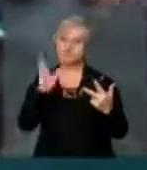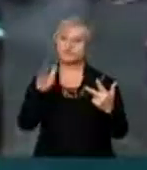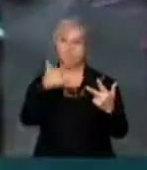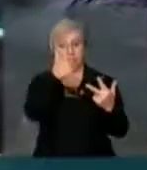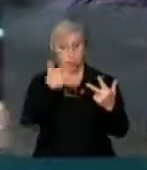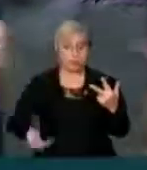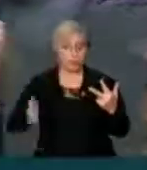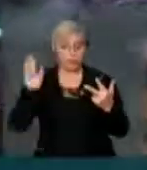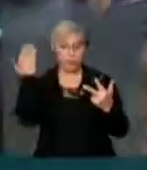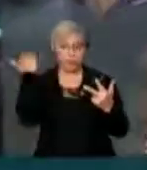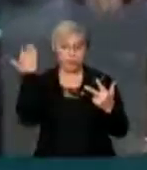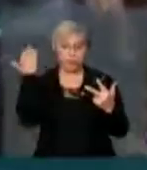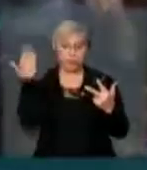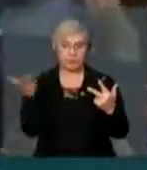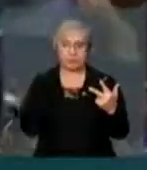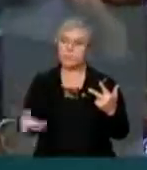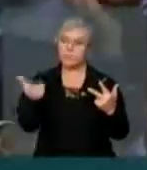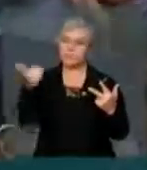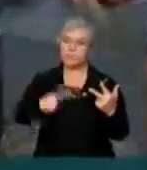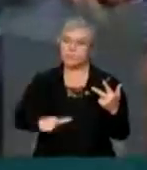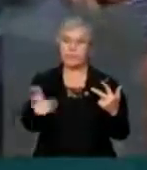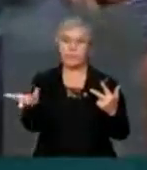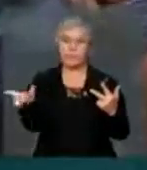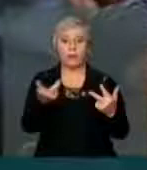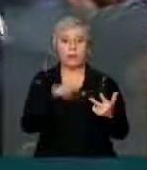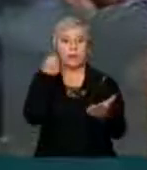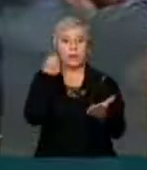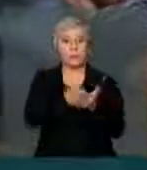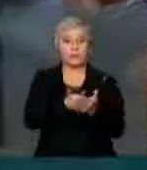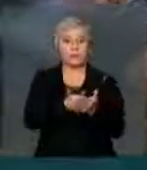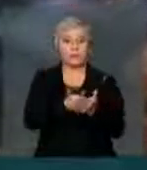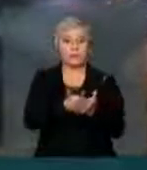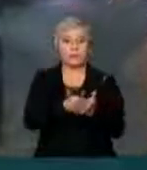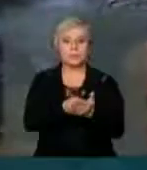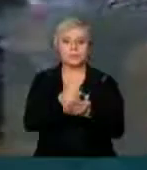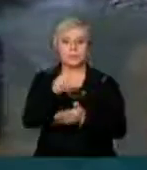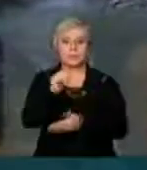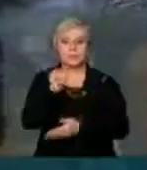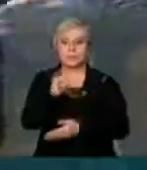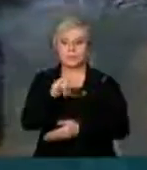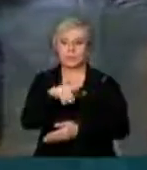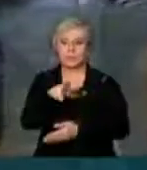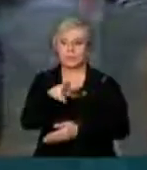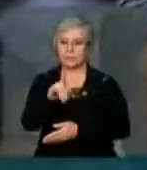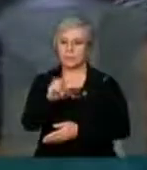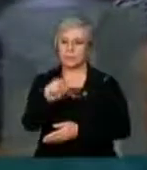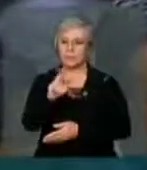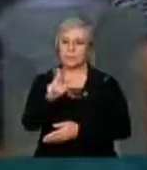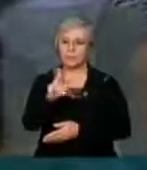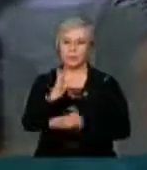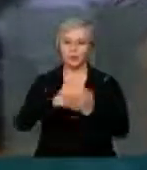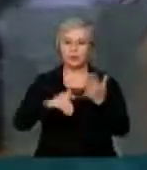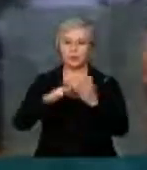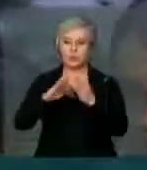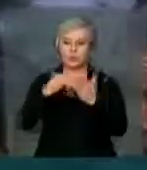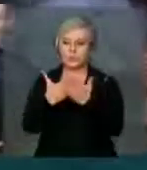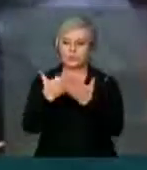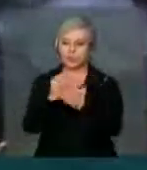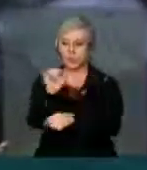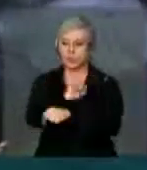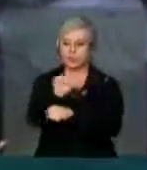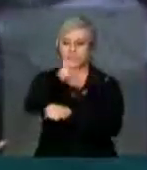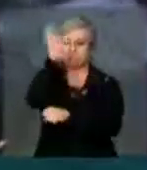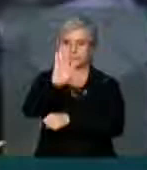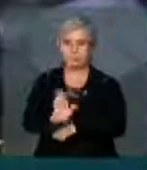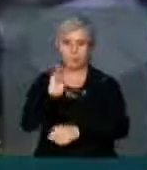mandato anterior, mais uma vez está exigindo o simulador para todas as autoescolas do Brasil. A